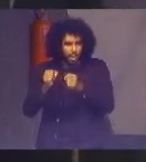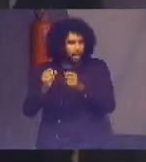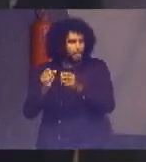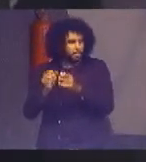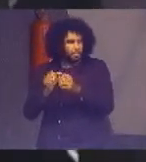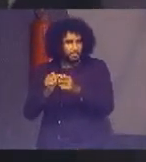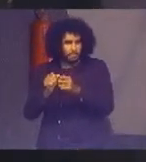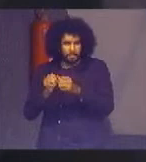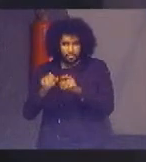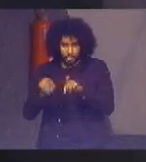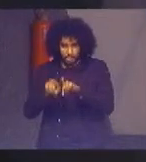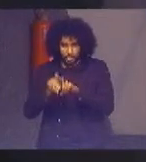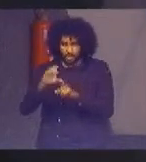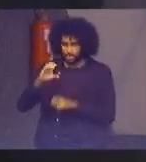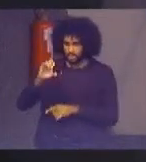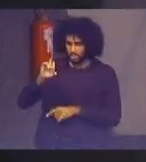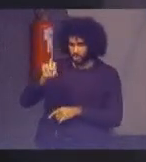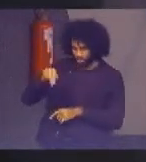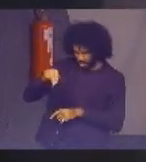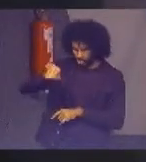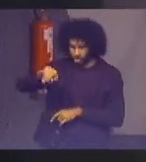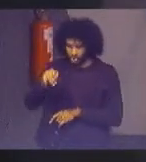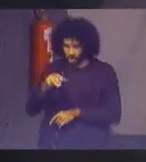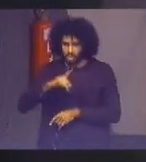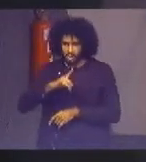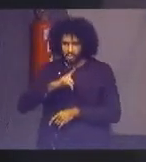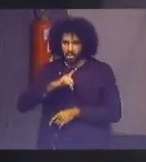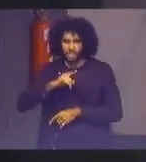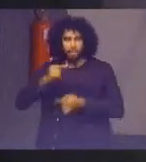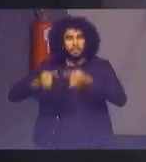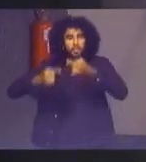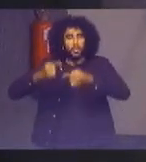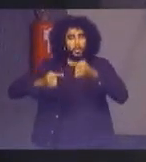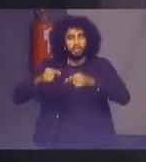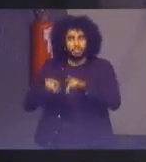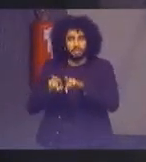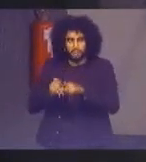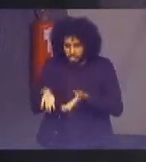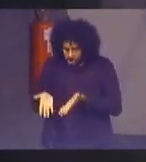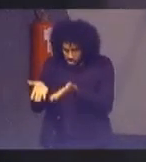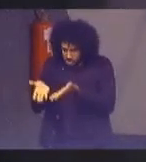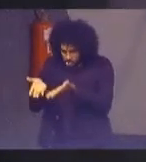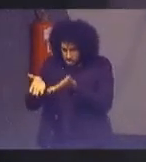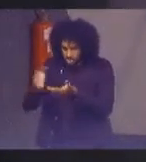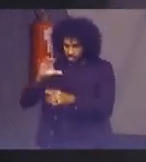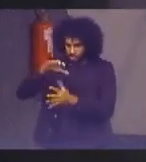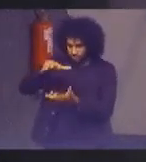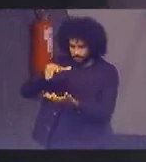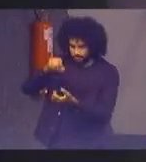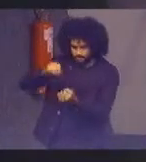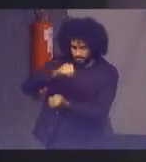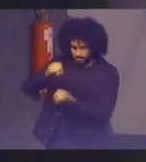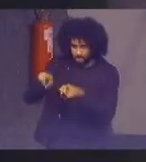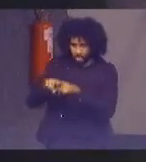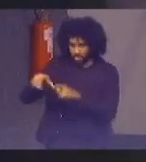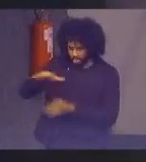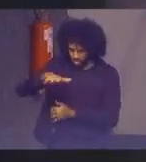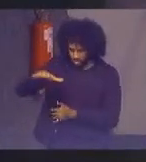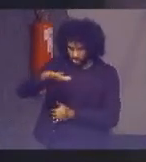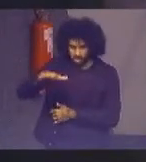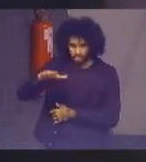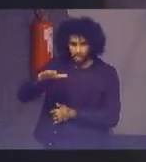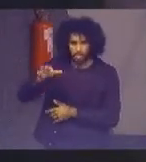CNJ a elaboração de políticas públicas de fomento e sustentabilidade ambiental no âmbito do Poder Judiciário em